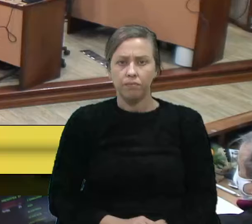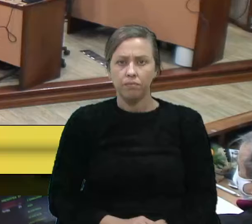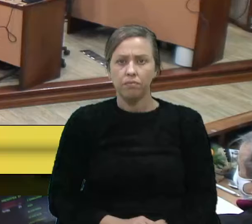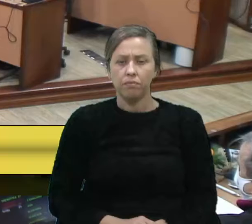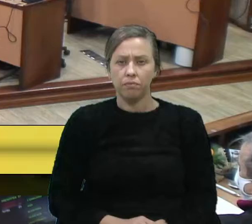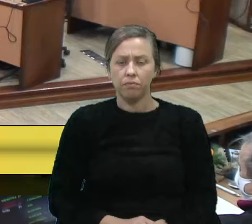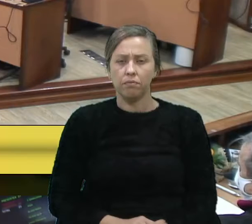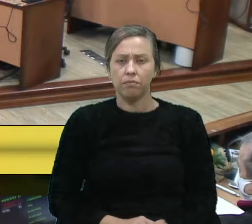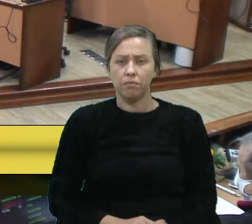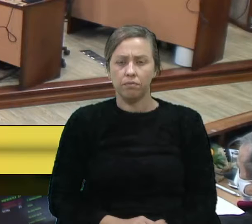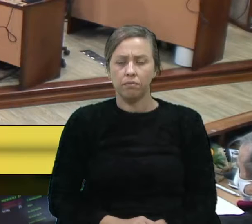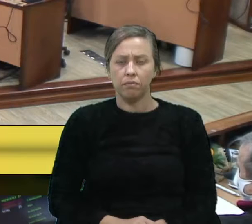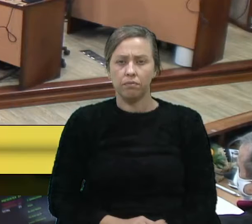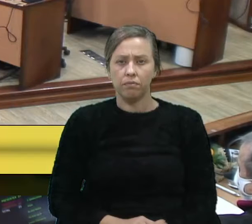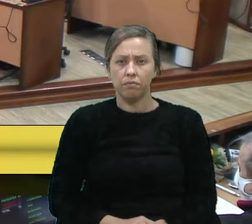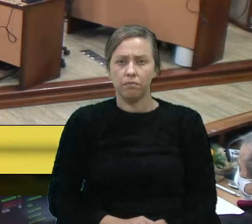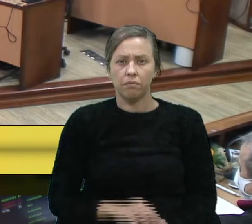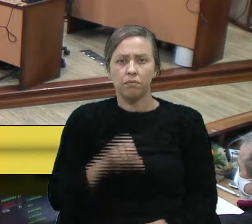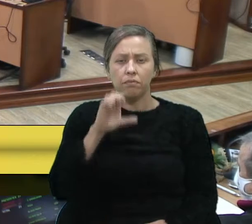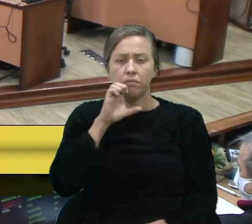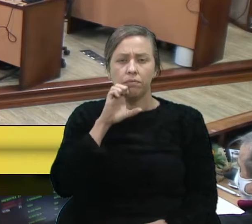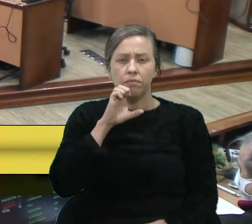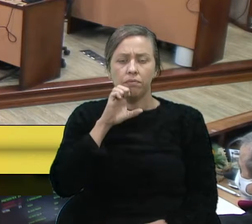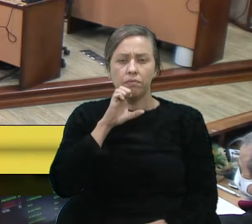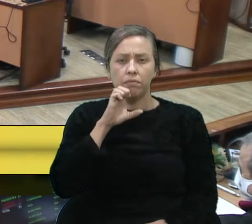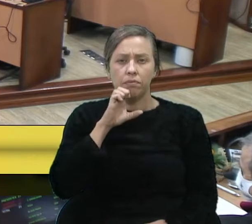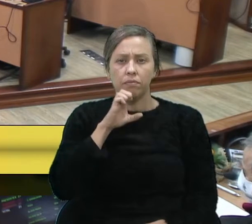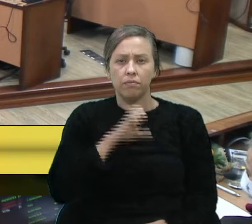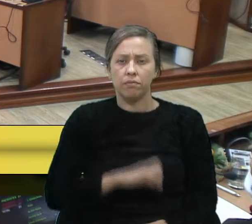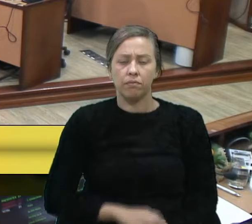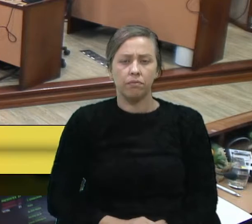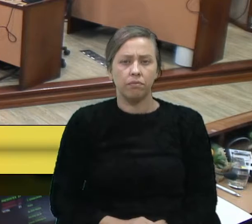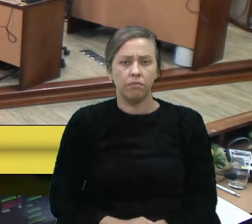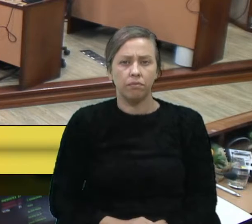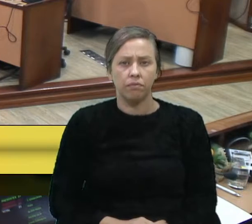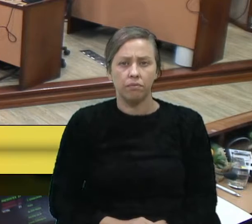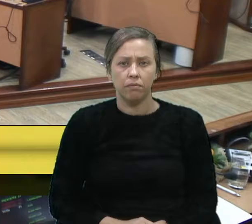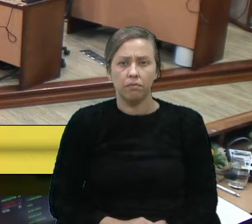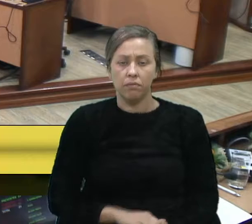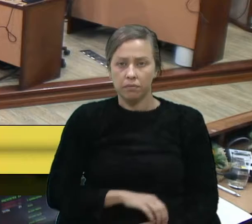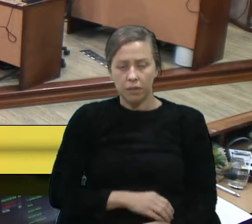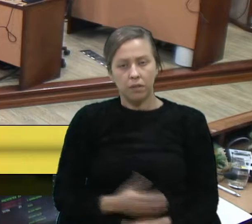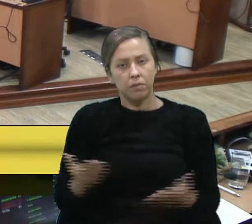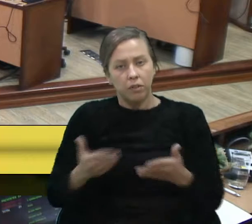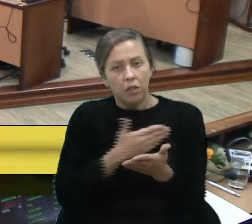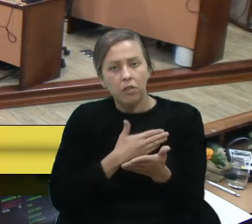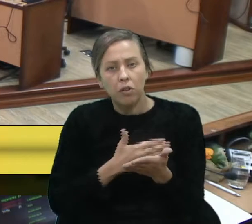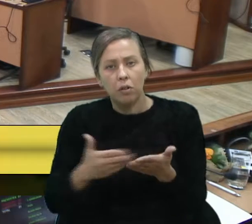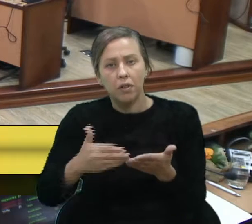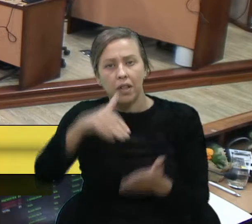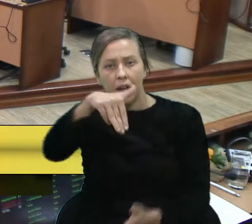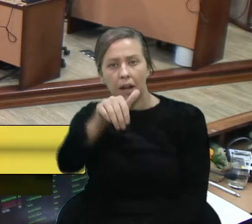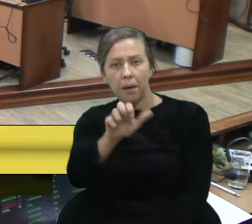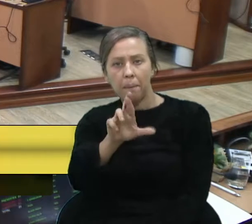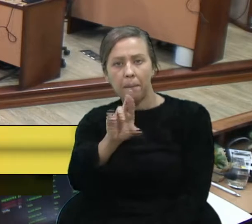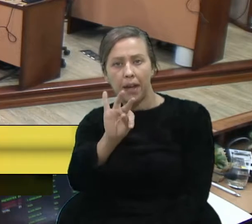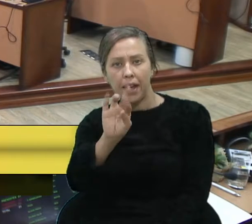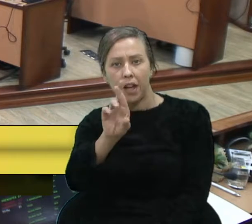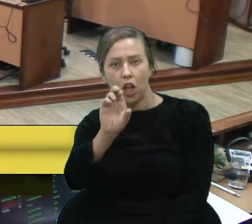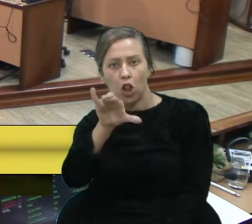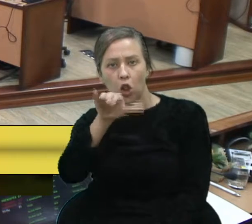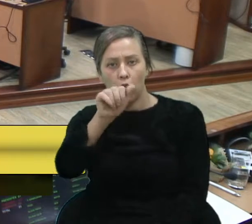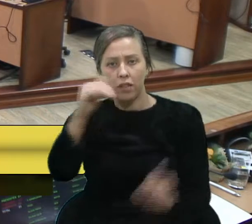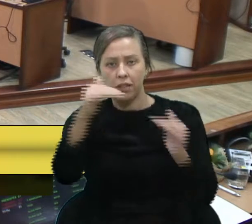O inscrito com a palavra, vereadora Estela Balardinho. Então, eu vou começar com a meritocracia no país da